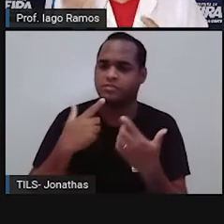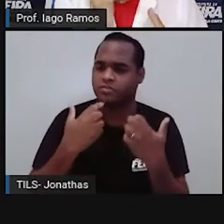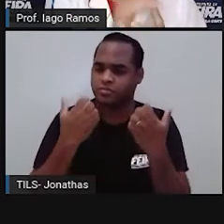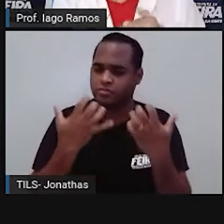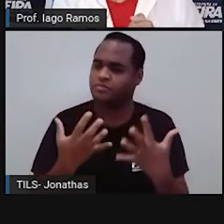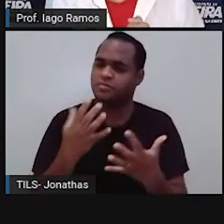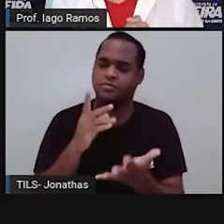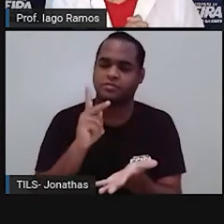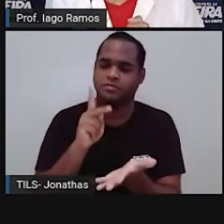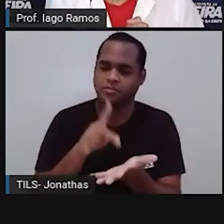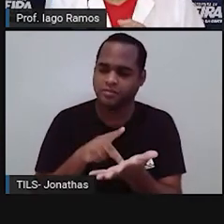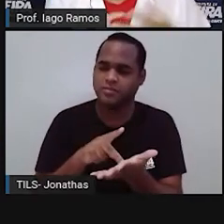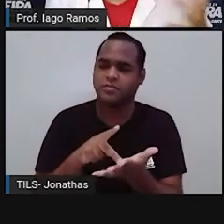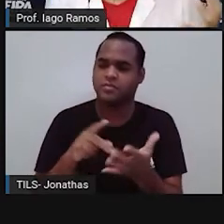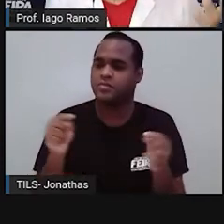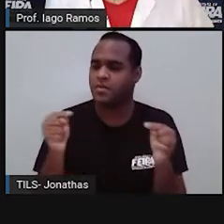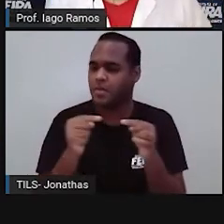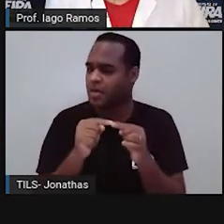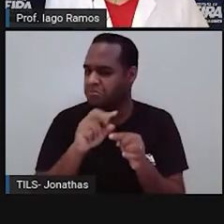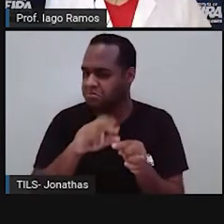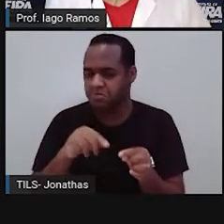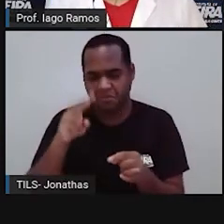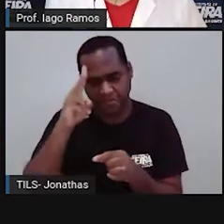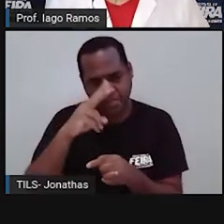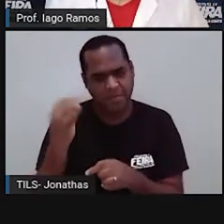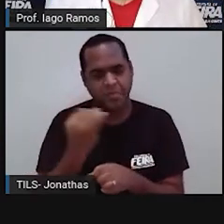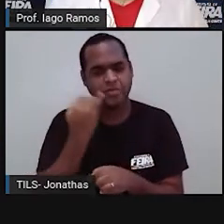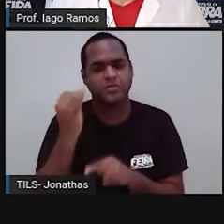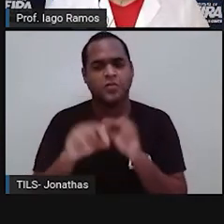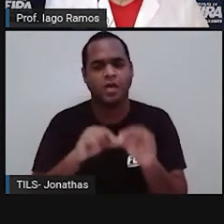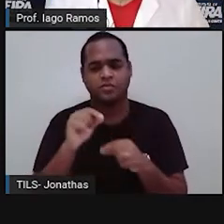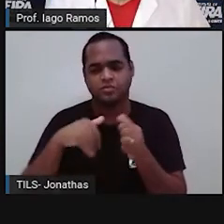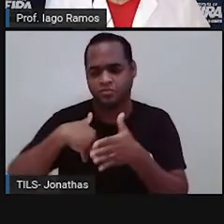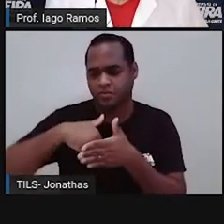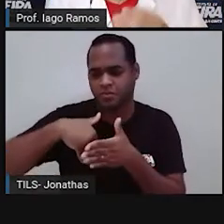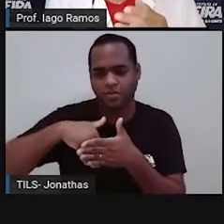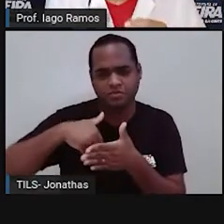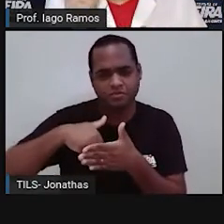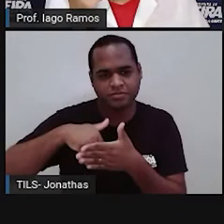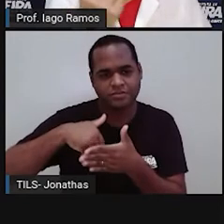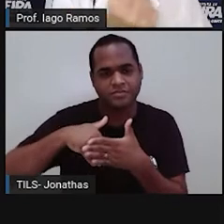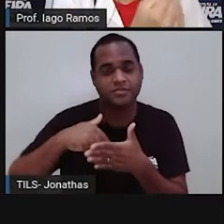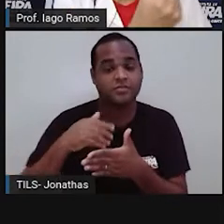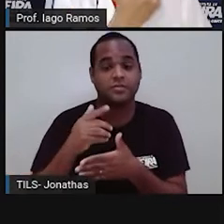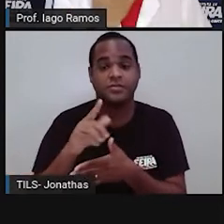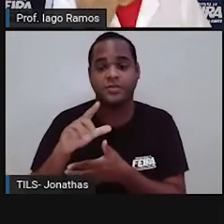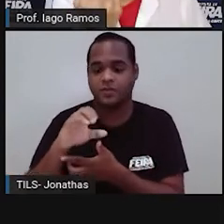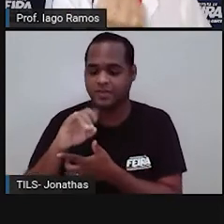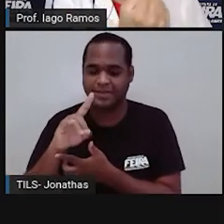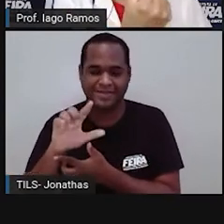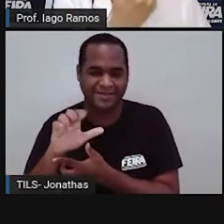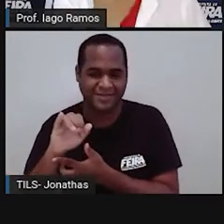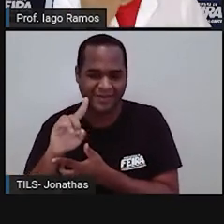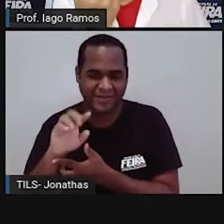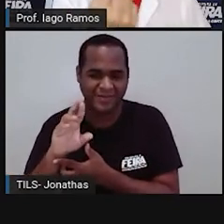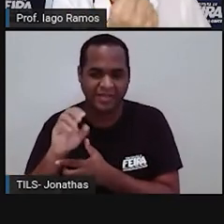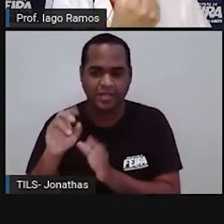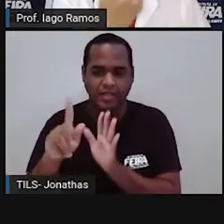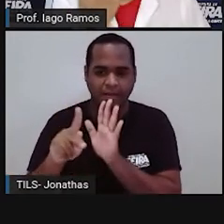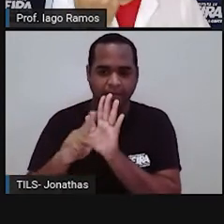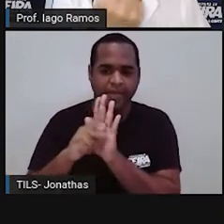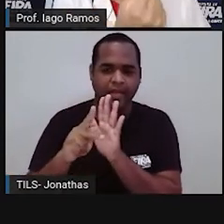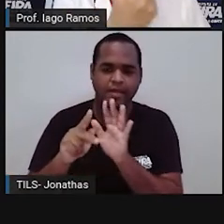A esfera, né? A gente lembra logo de uma bola de futebol. O cilindro, né? Tem uma parte ali,